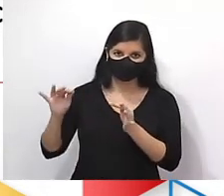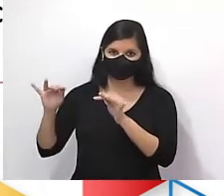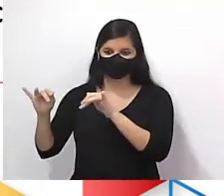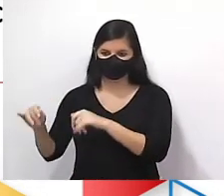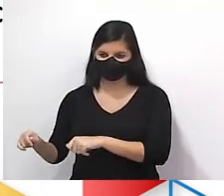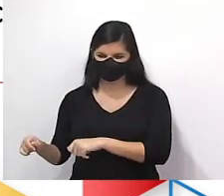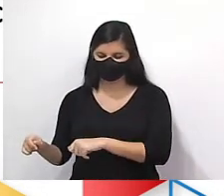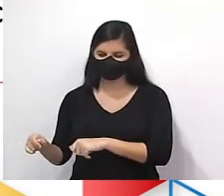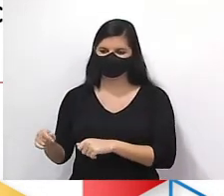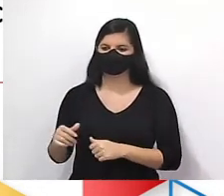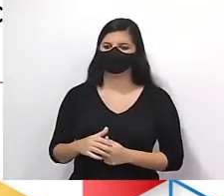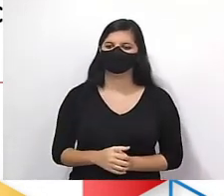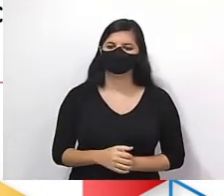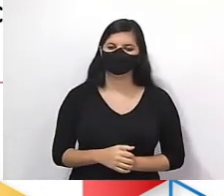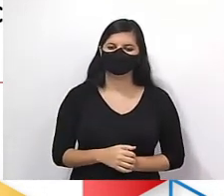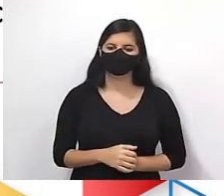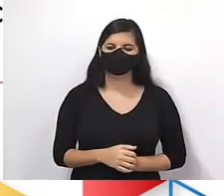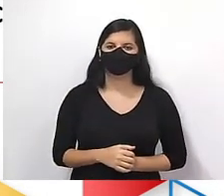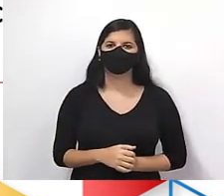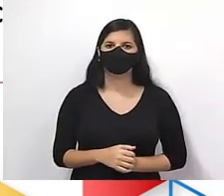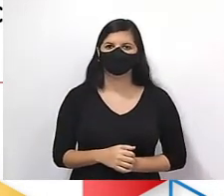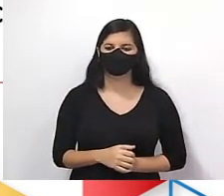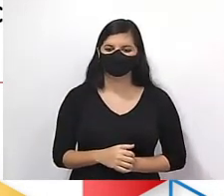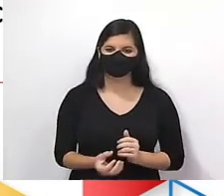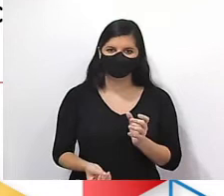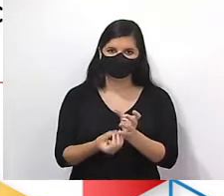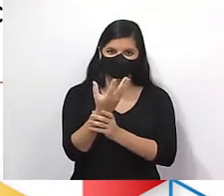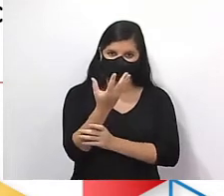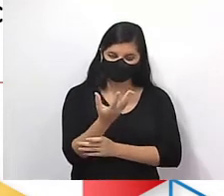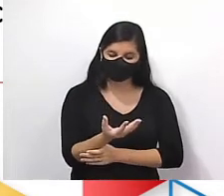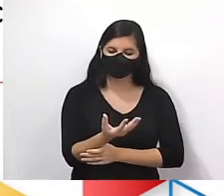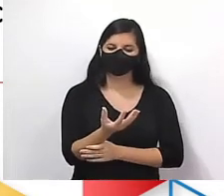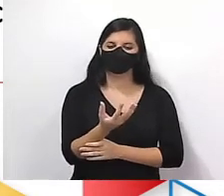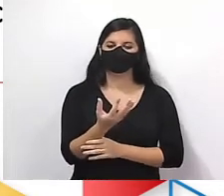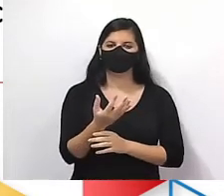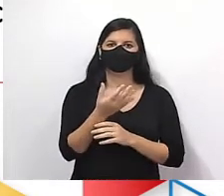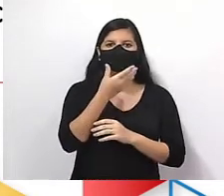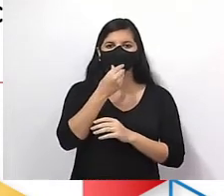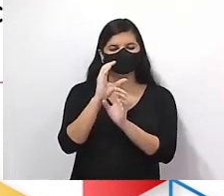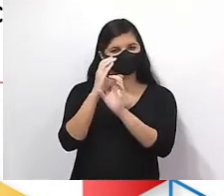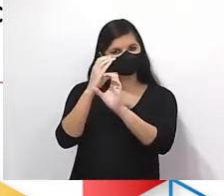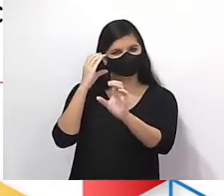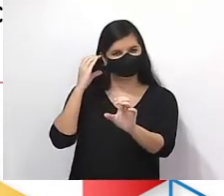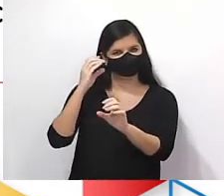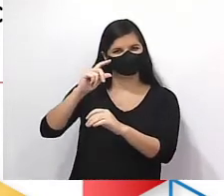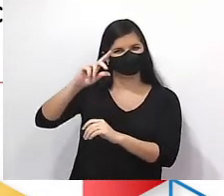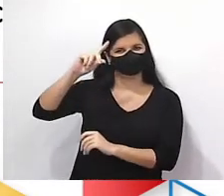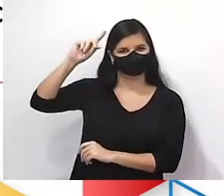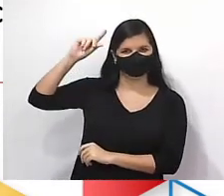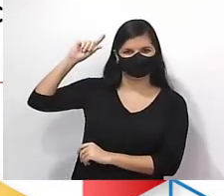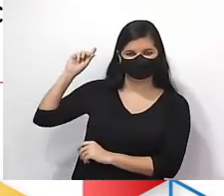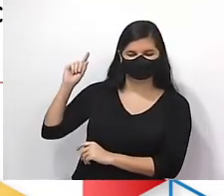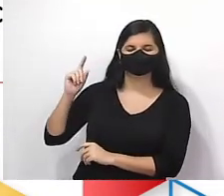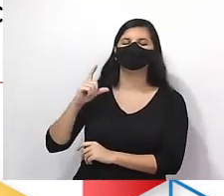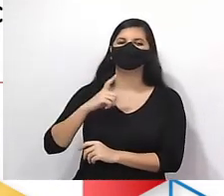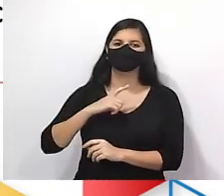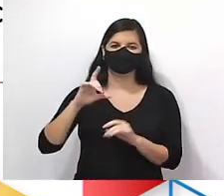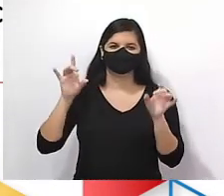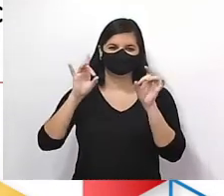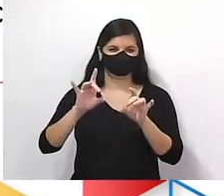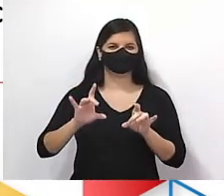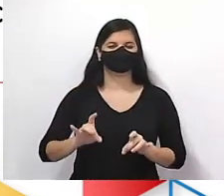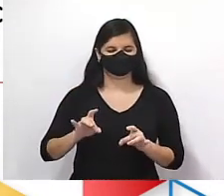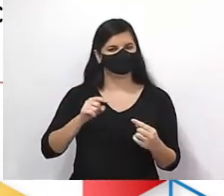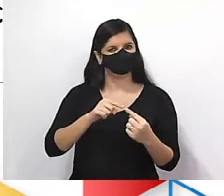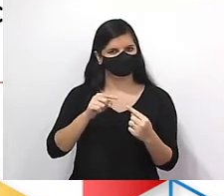fluxograma tem esse padrão. Ele foi criado por um engenheiro há muito tempo atrás. Esse cara se tornou especialista em